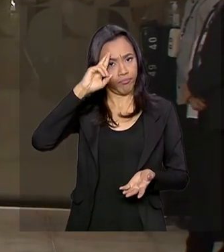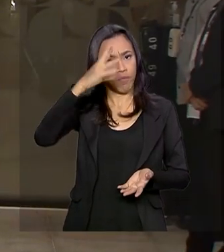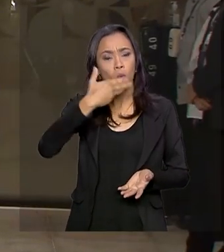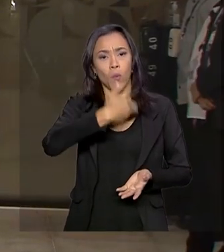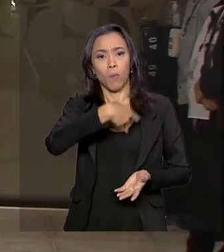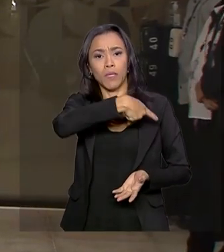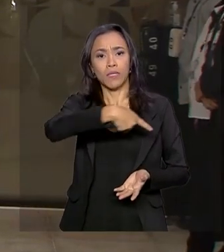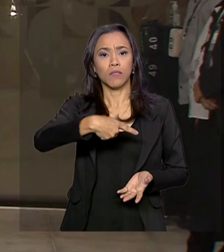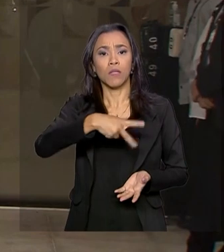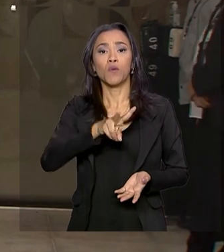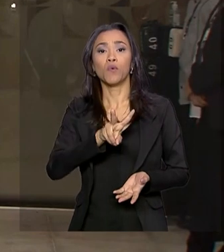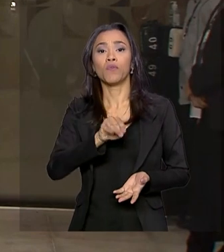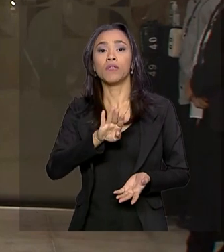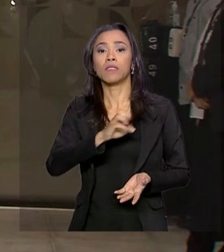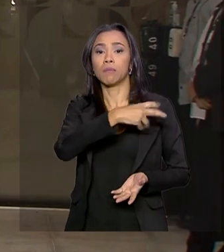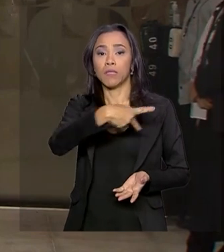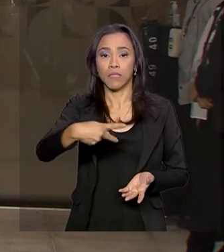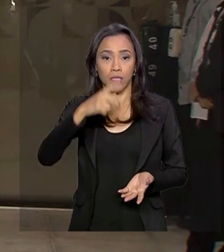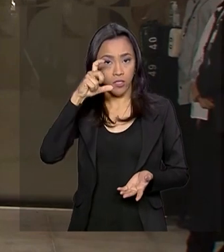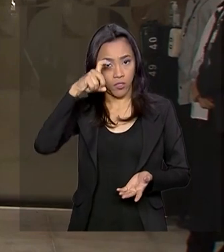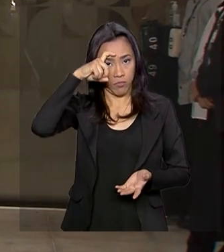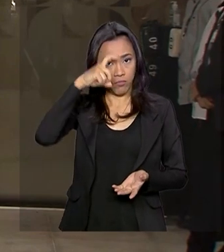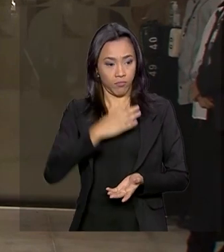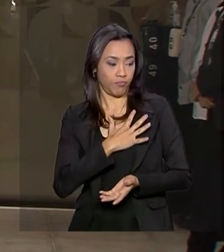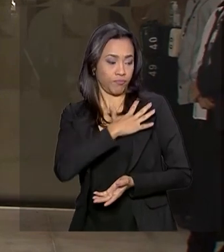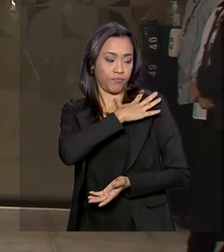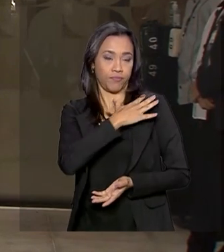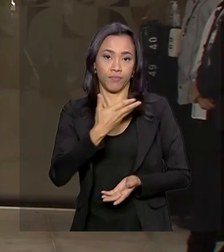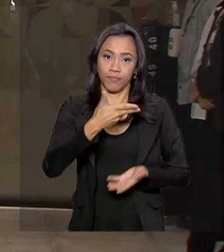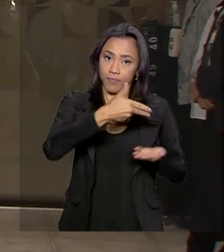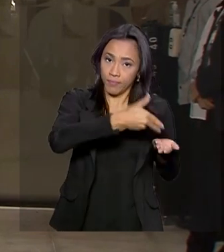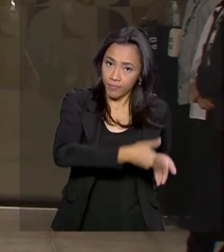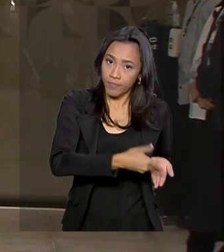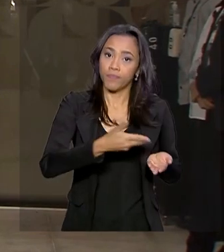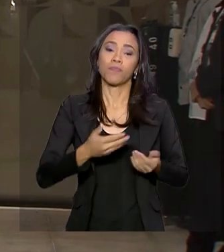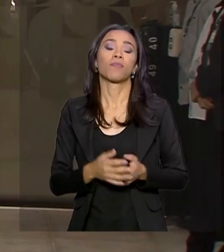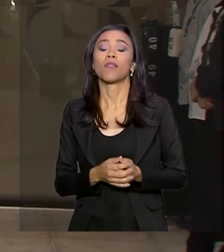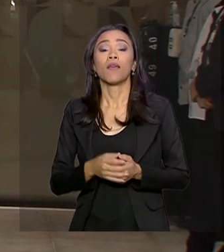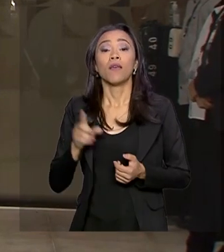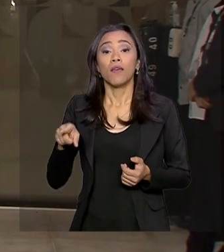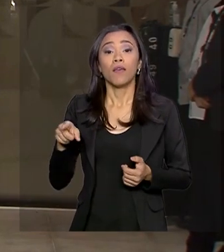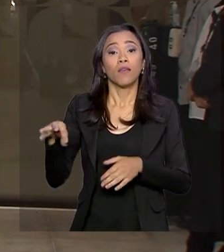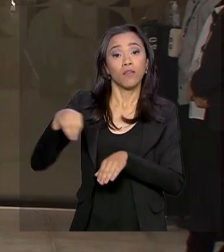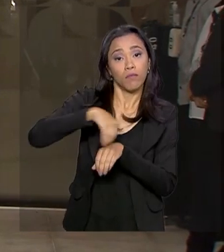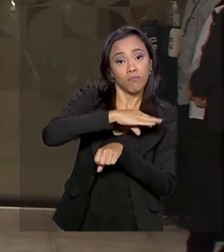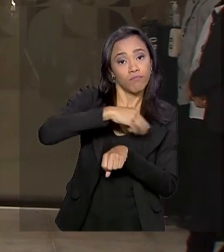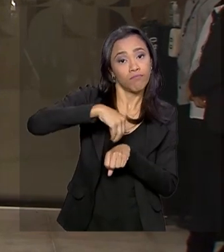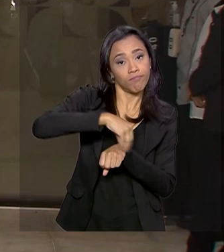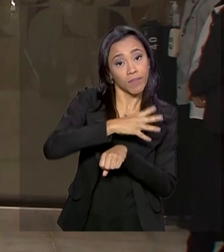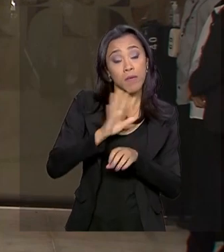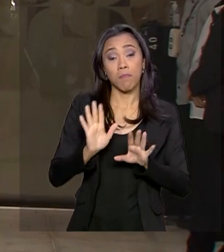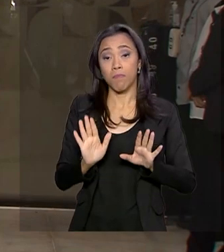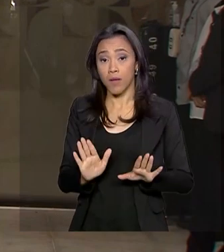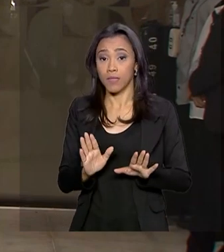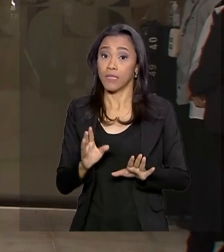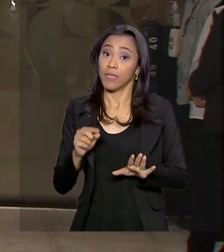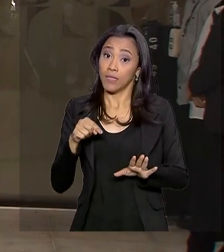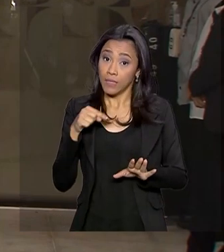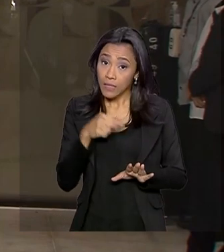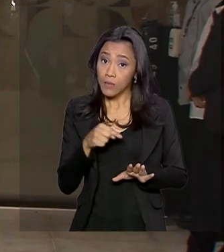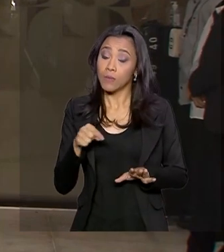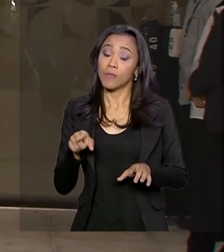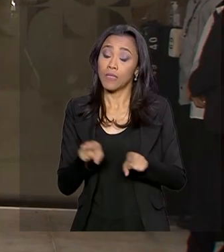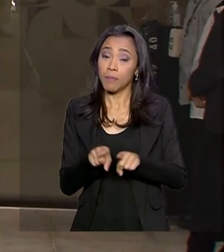retomada ainda essa semana, de acordo com informações da presidência da República, pelo presidente Jair Bolsonaro. No entanto, isso também